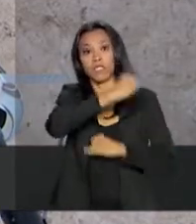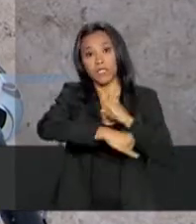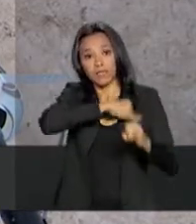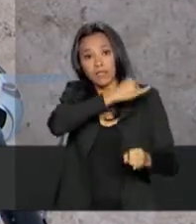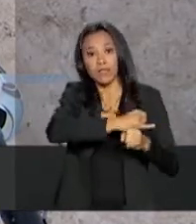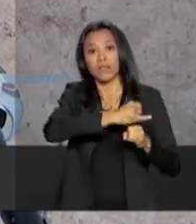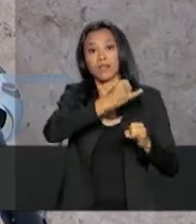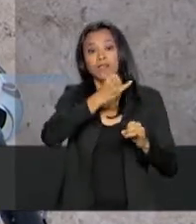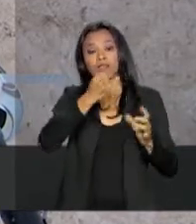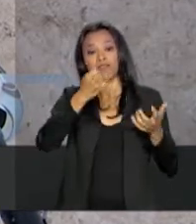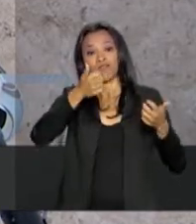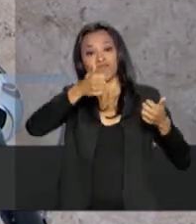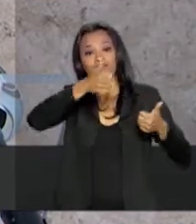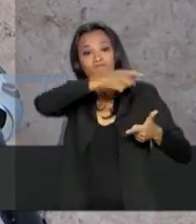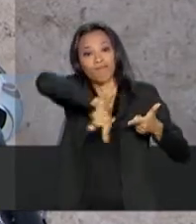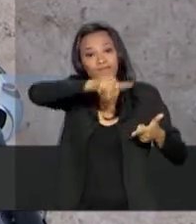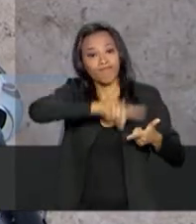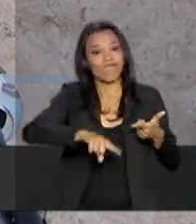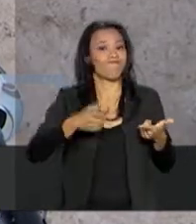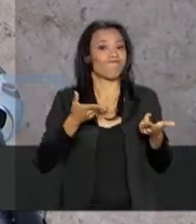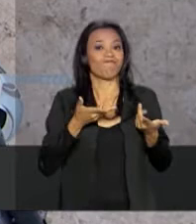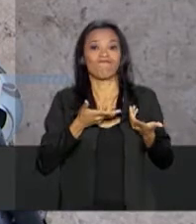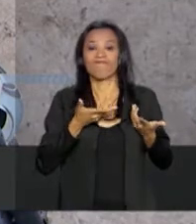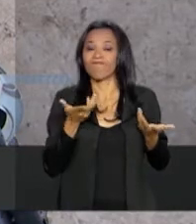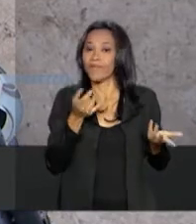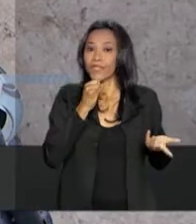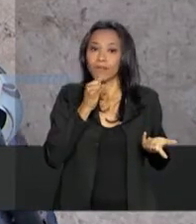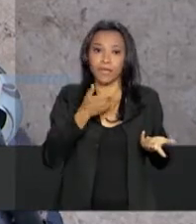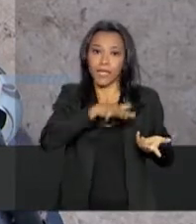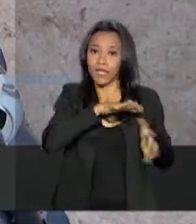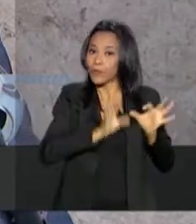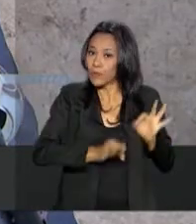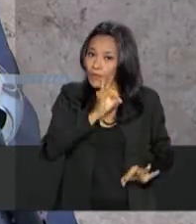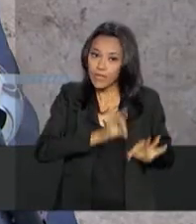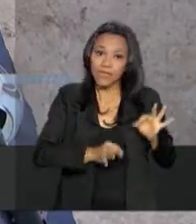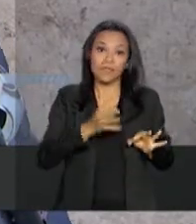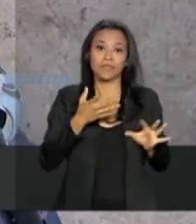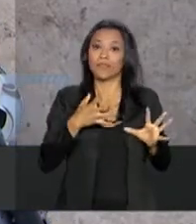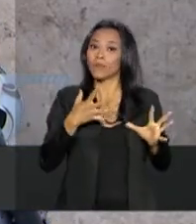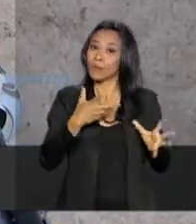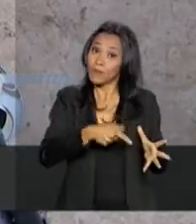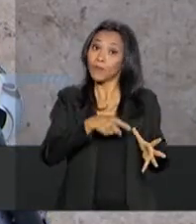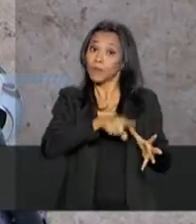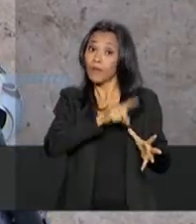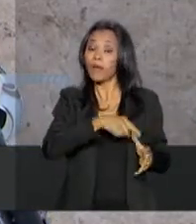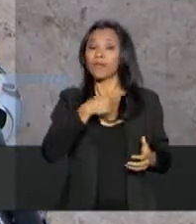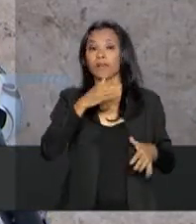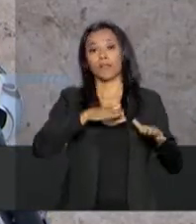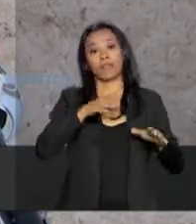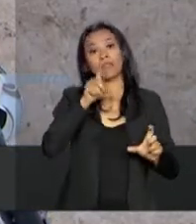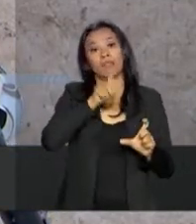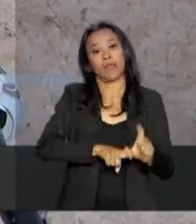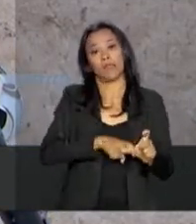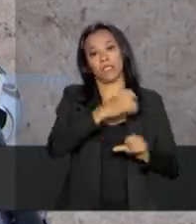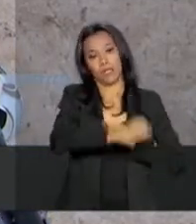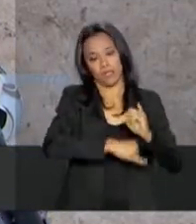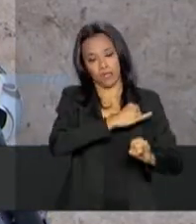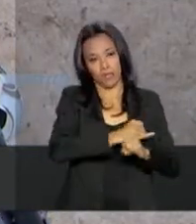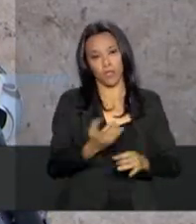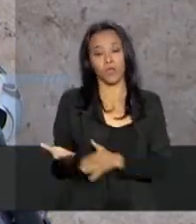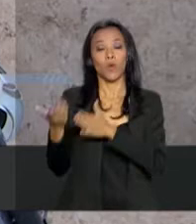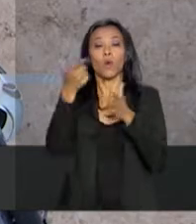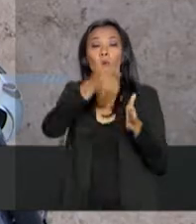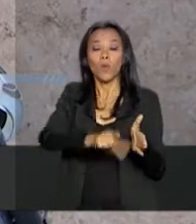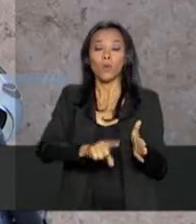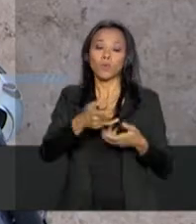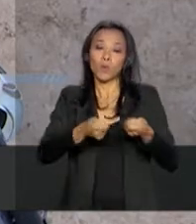Internet, todo o sistema jurídico, judicial, por exemplo, está apoiado em cima de internet. O controle que a Polícia Federal